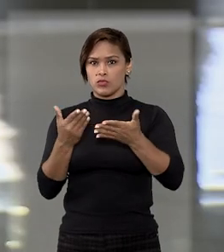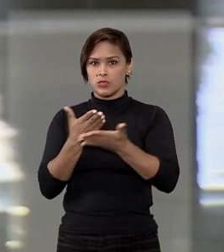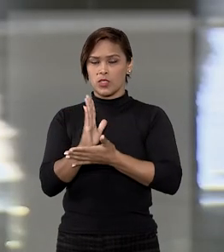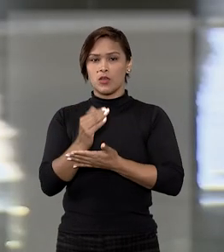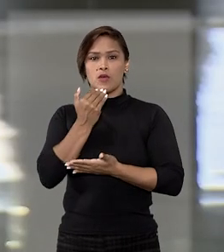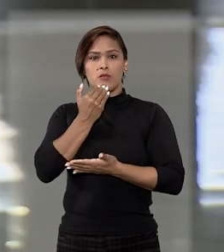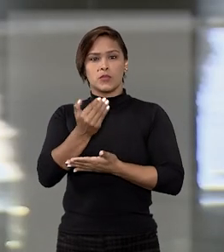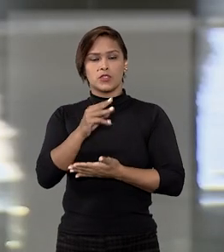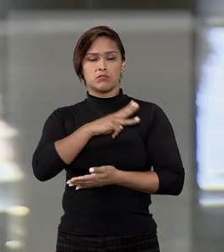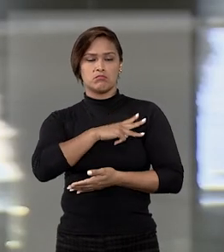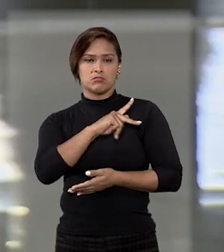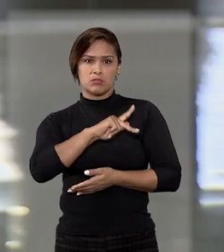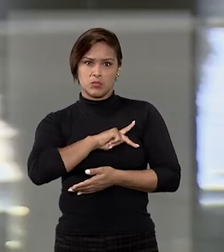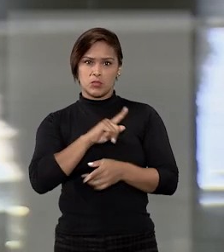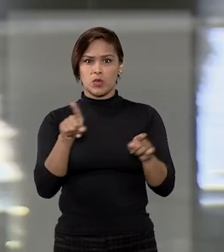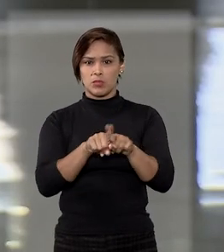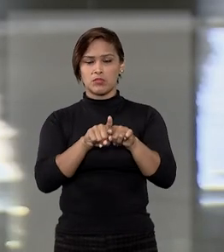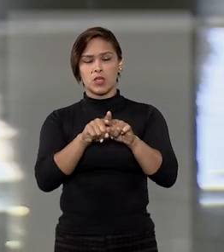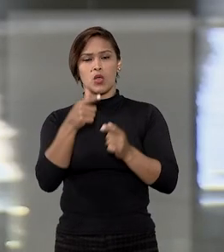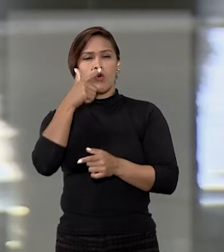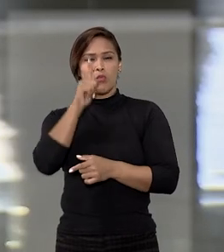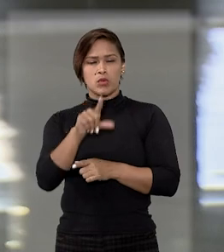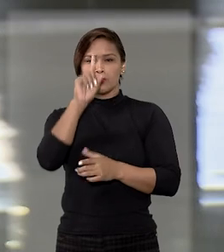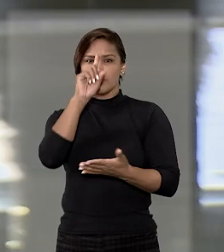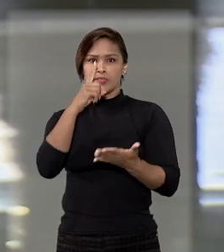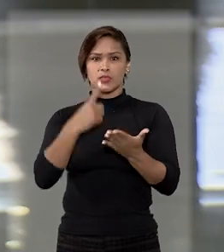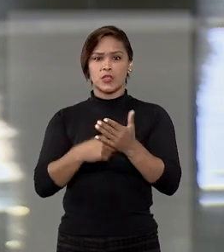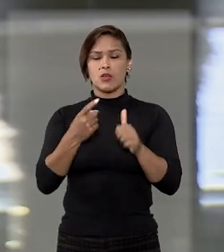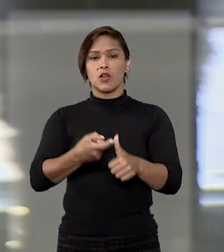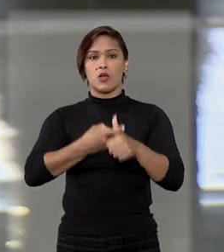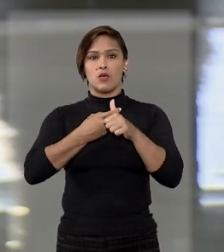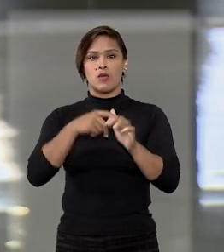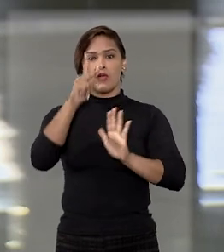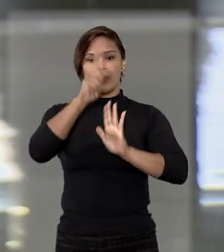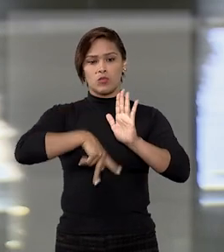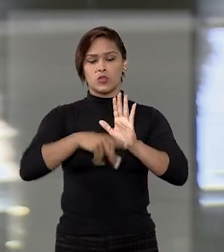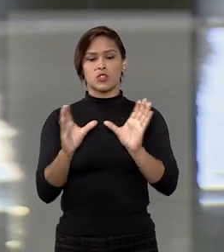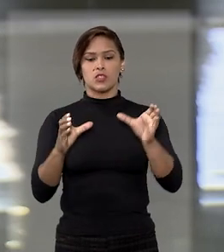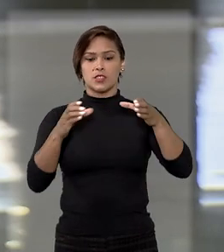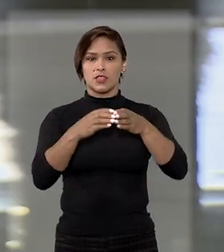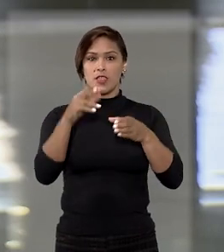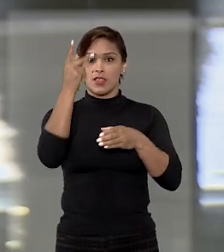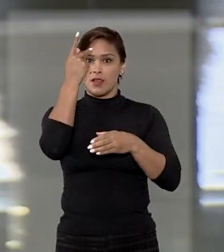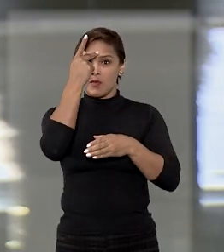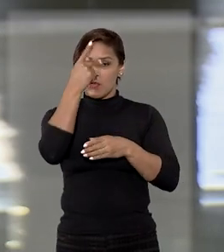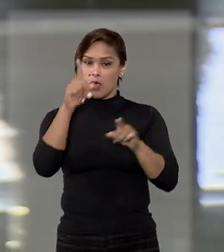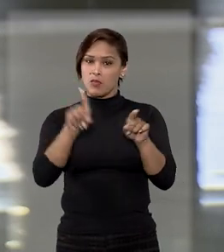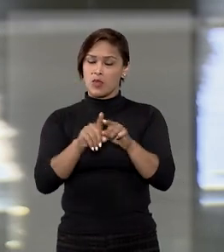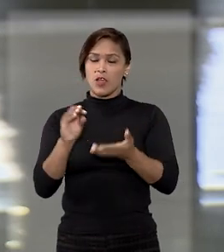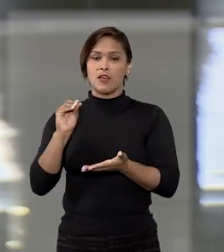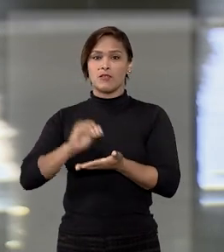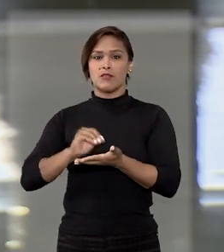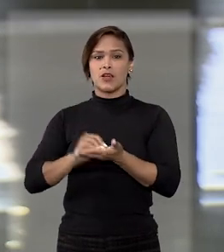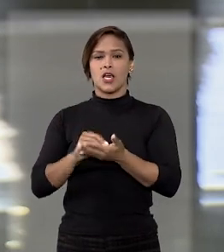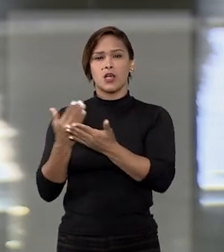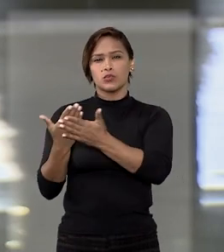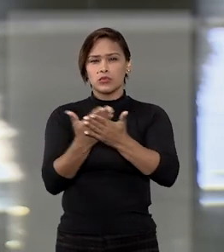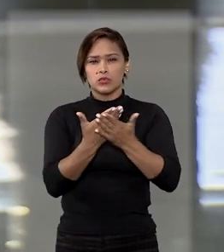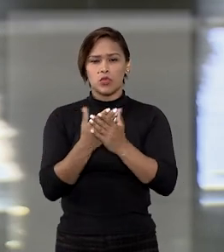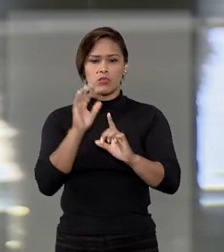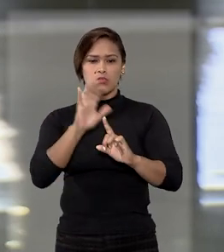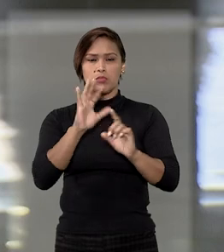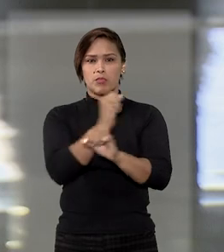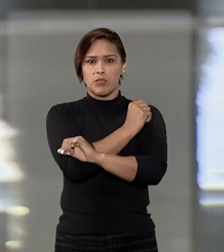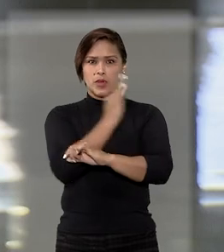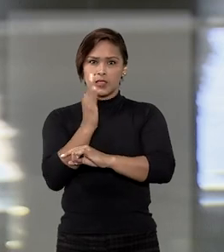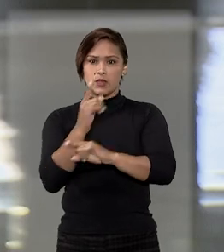procedente o pedido do Ministério Público que conseguiu decisão para suspender o projeto da região central, devido à falta do estudo